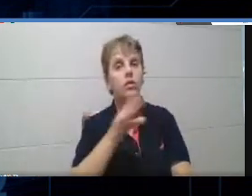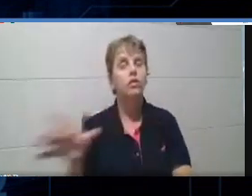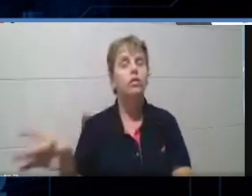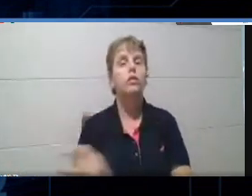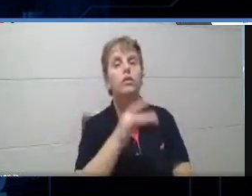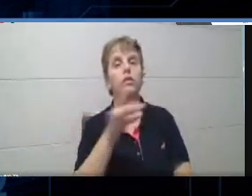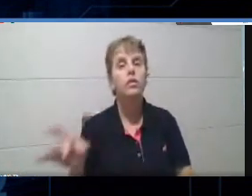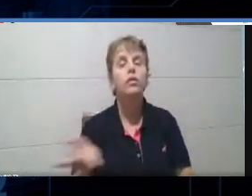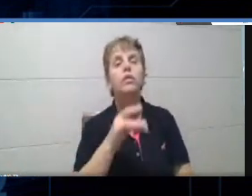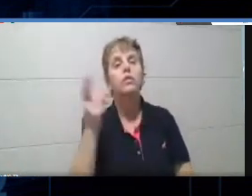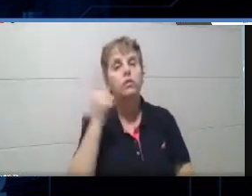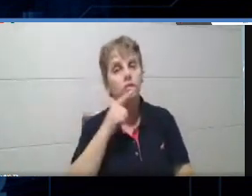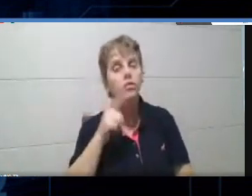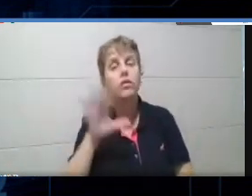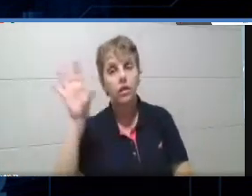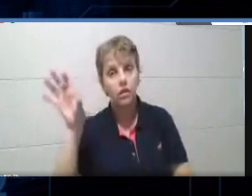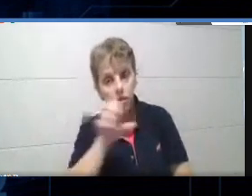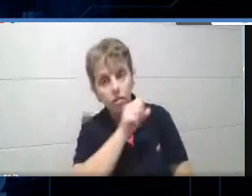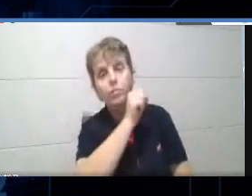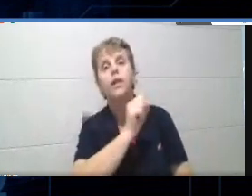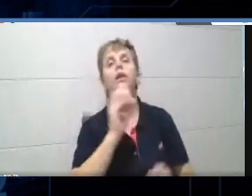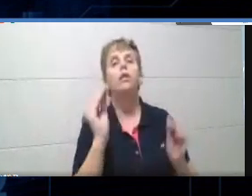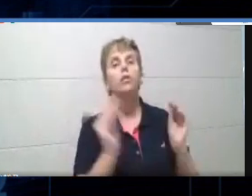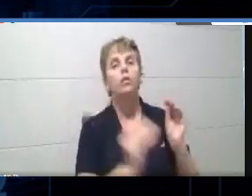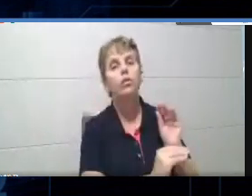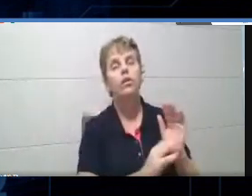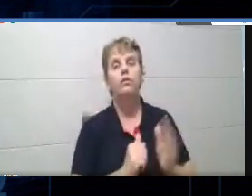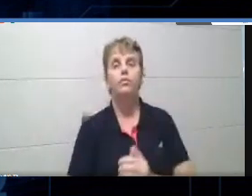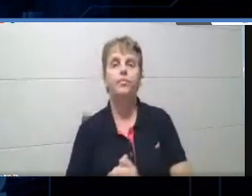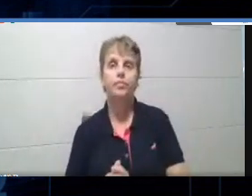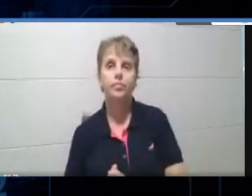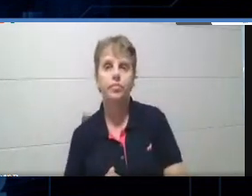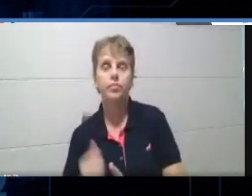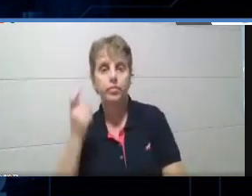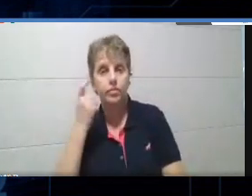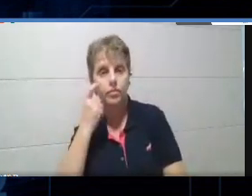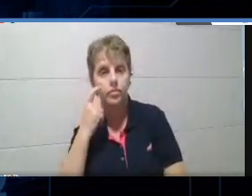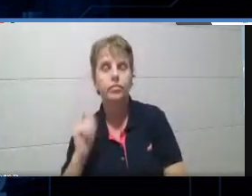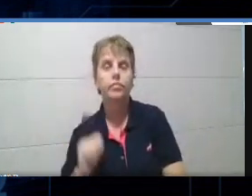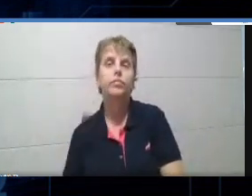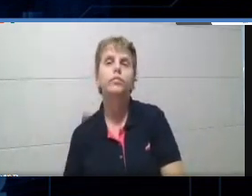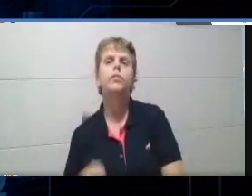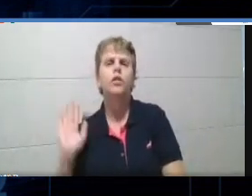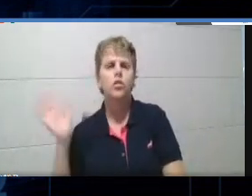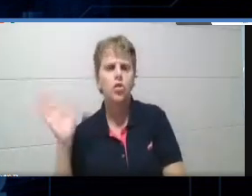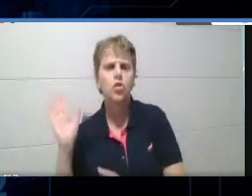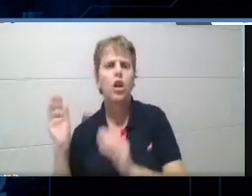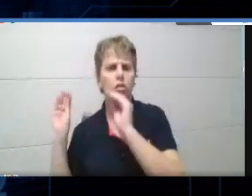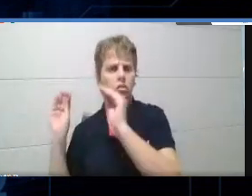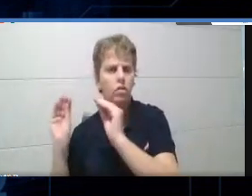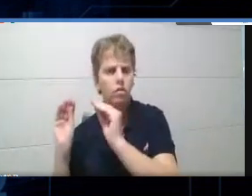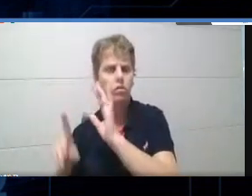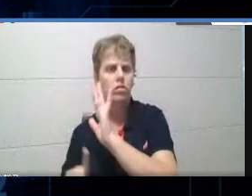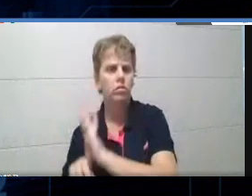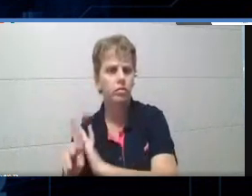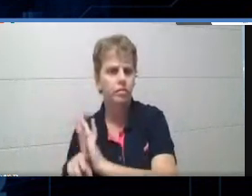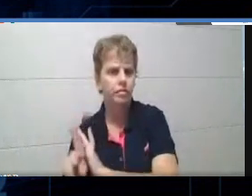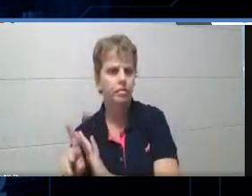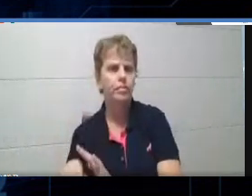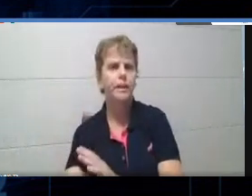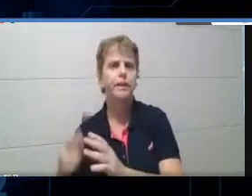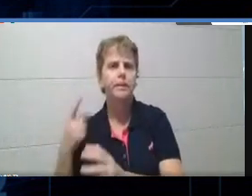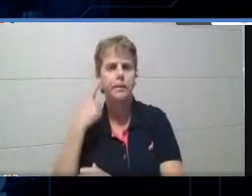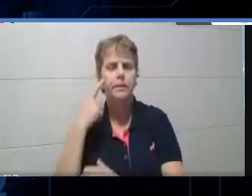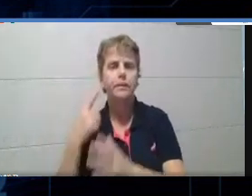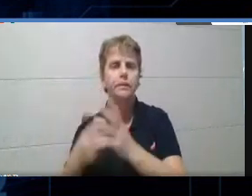você pode estar adicionando, então. Veja que já adicionou a pergunta. Tem aquela pergunta que eu criei inicialmente.